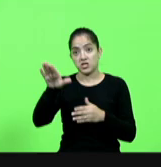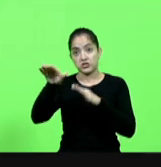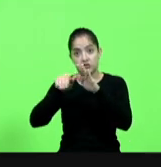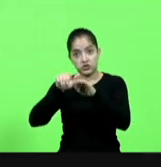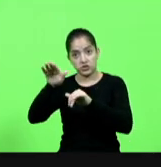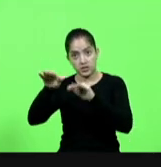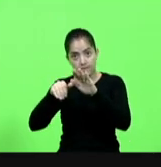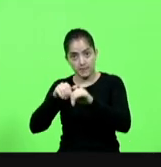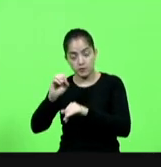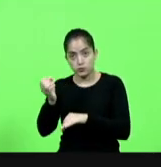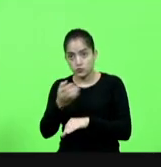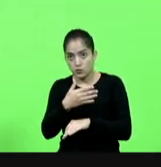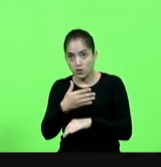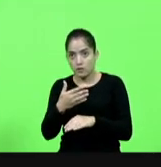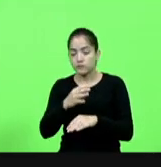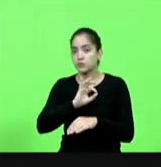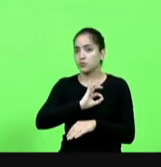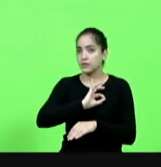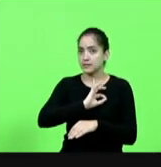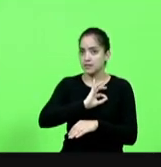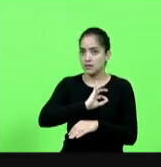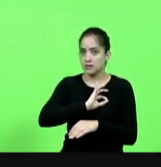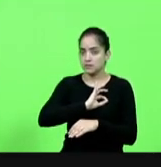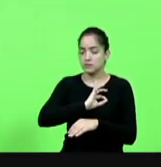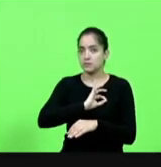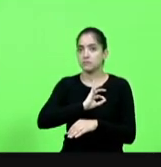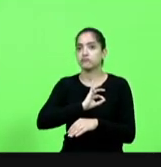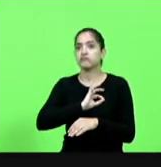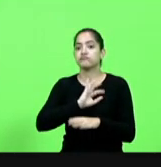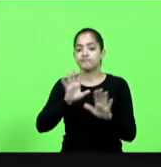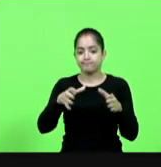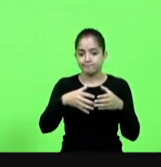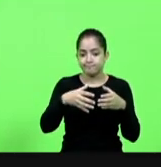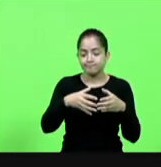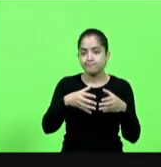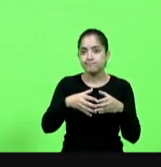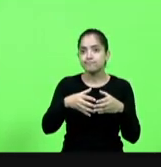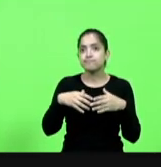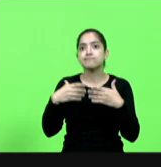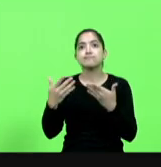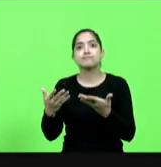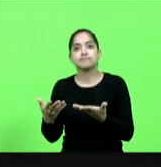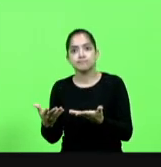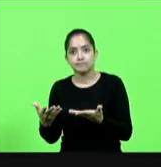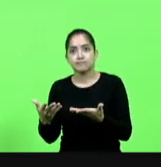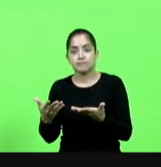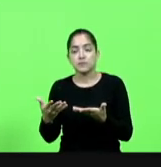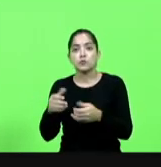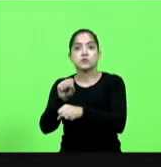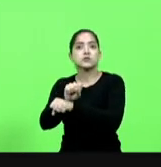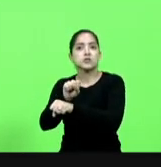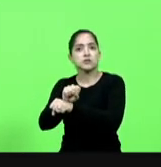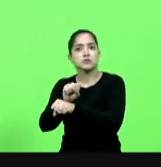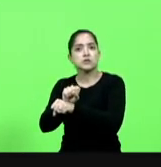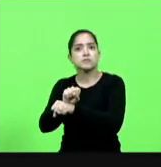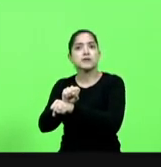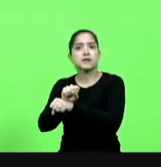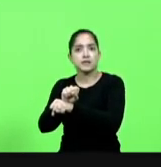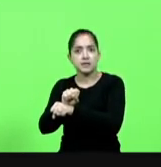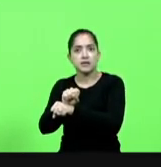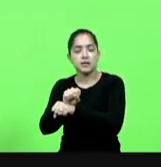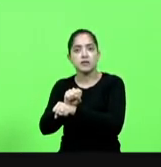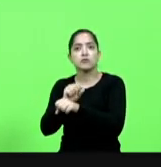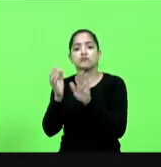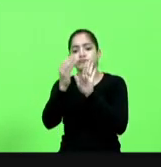novos policiais para a formação por que não chamar os remanescentes que preenchem